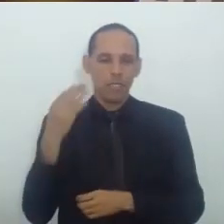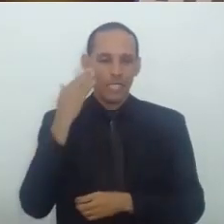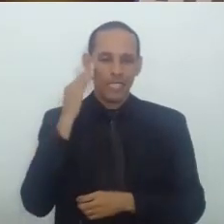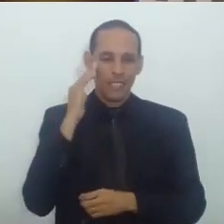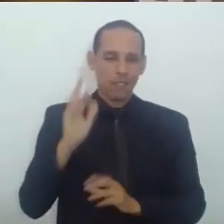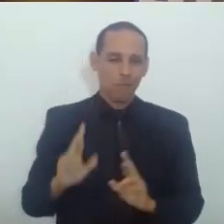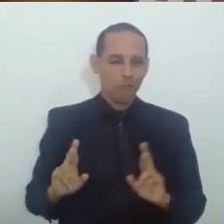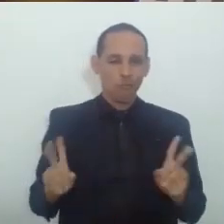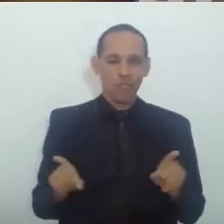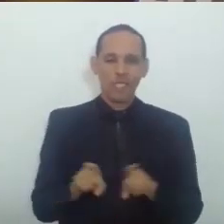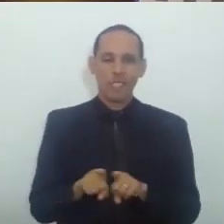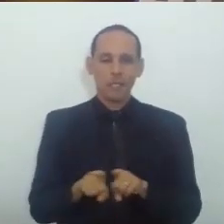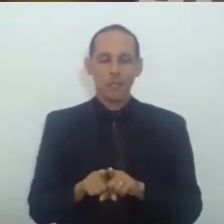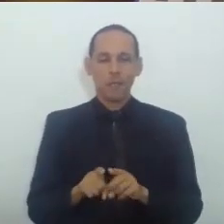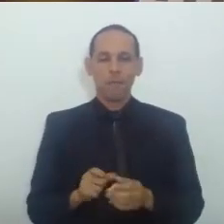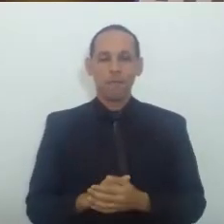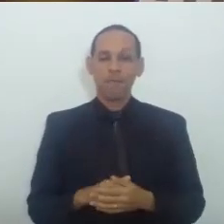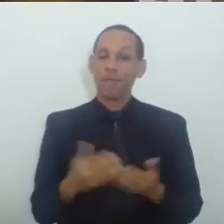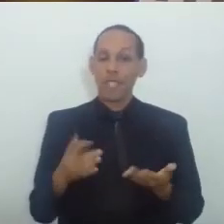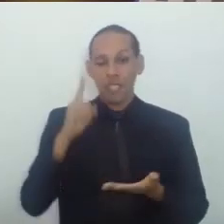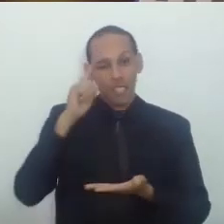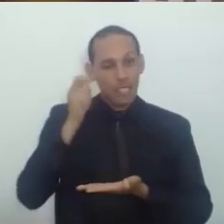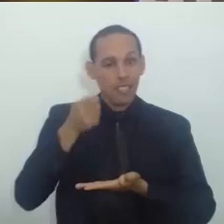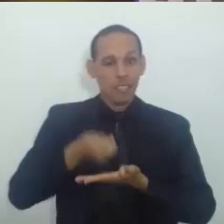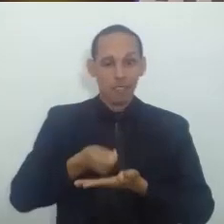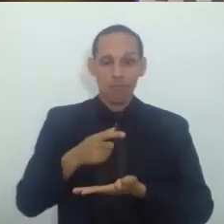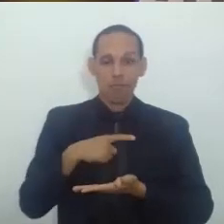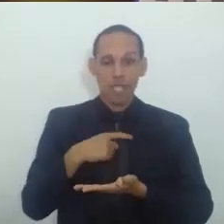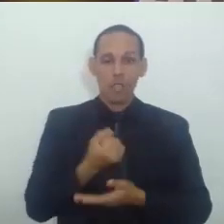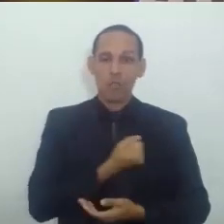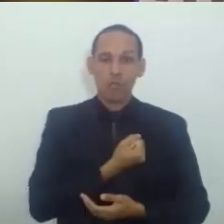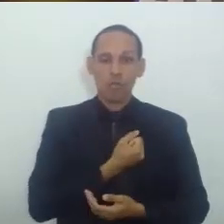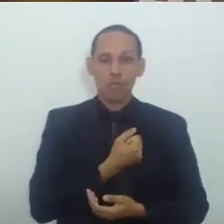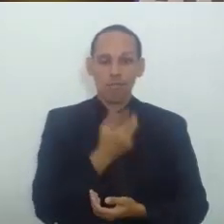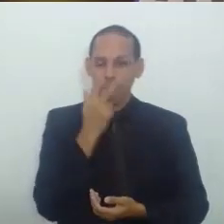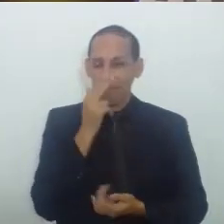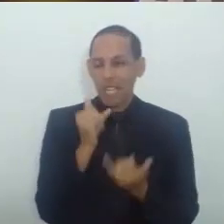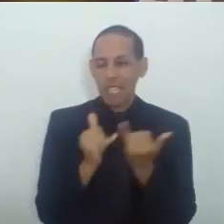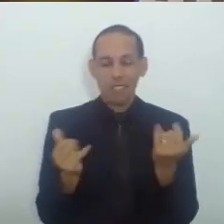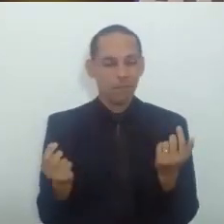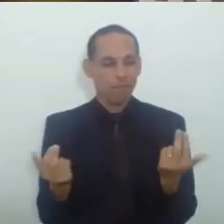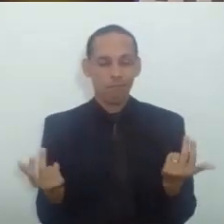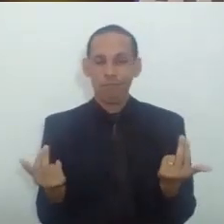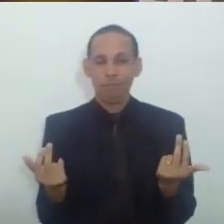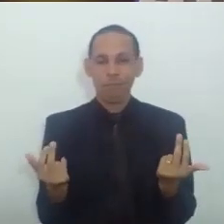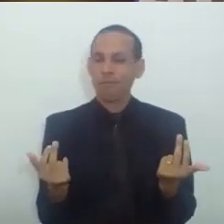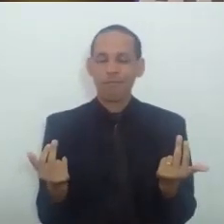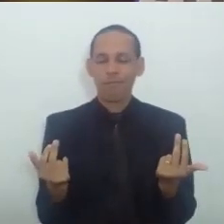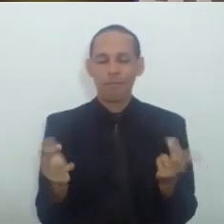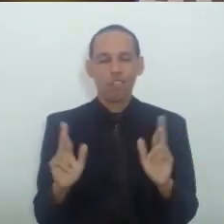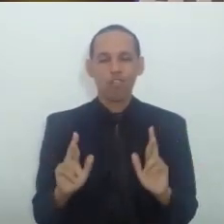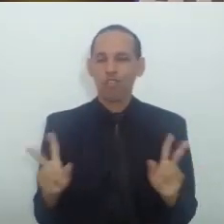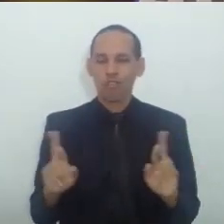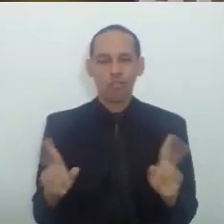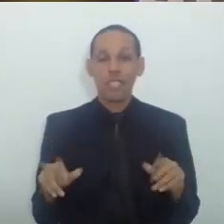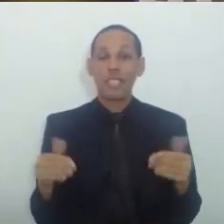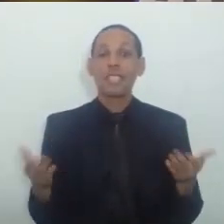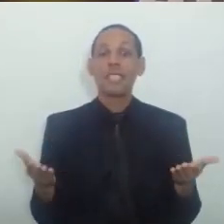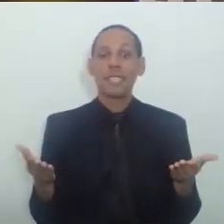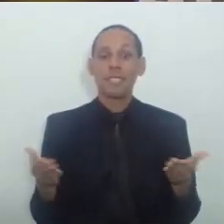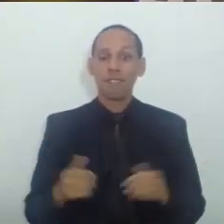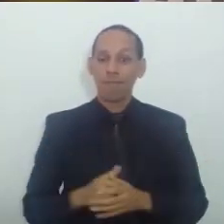Há Acordos Em número Parecidos De um jeito E de outro Por isso que nós Estamos